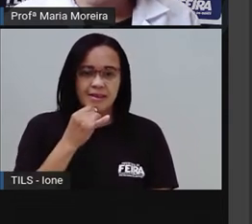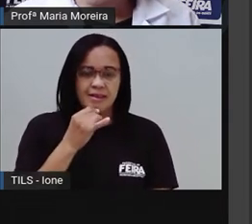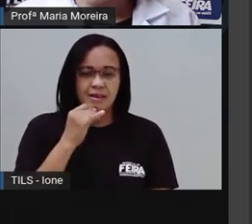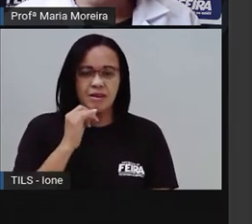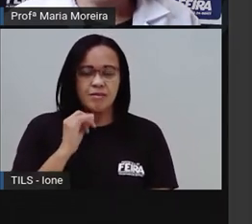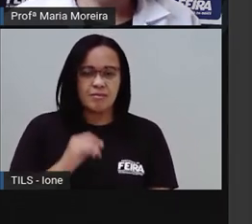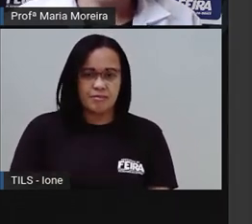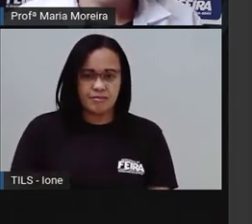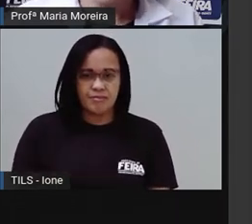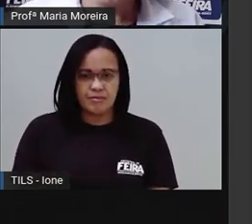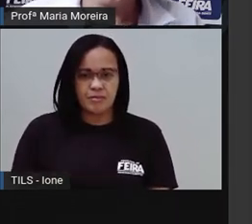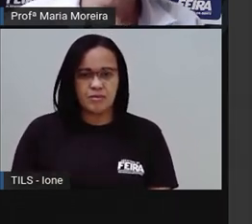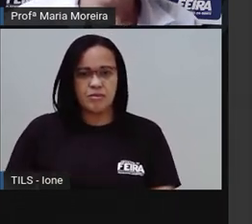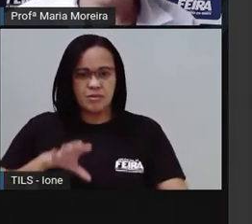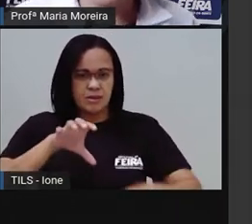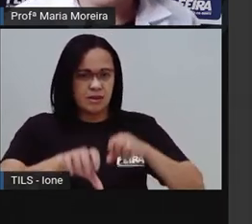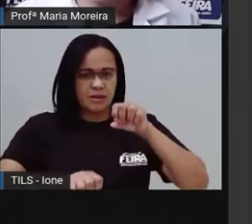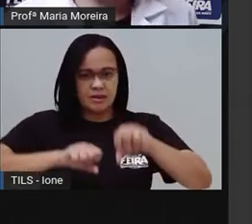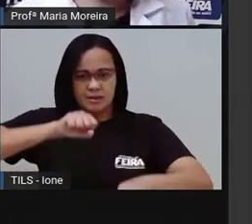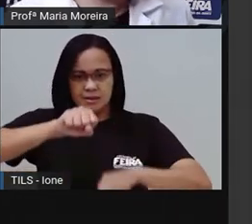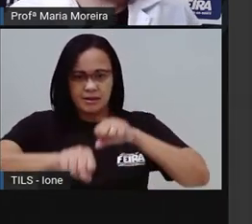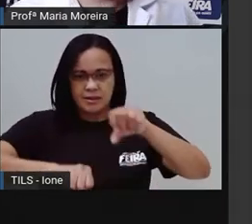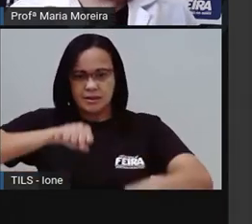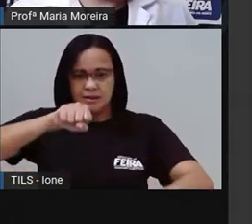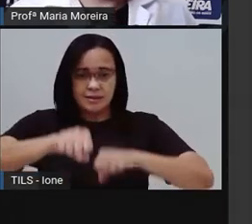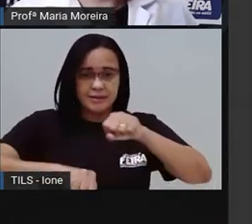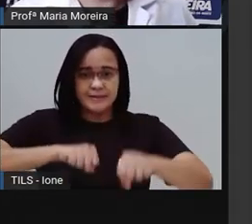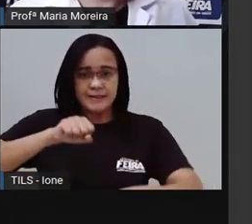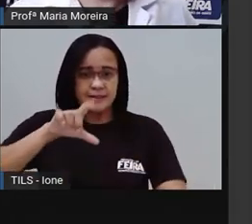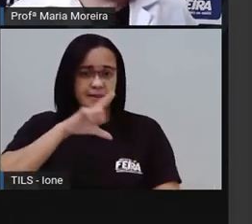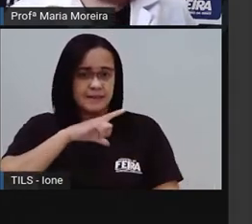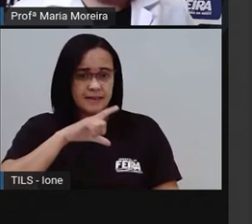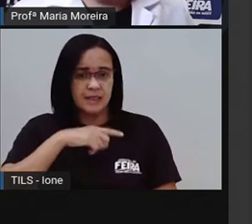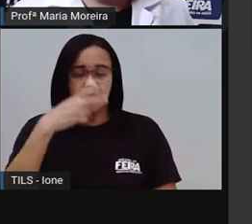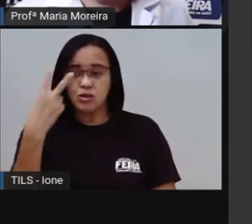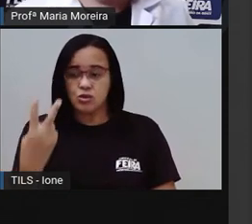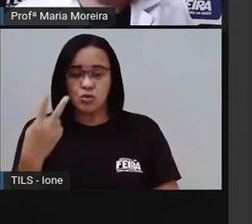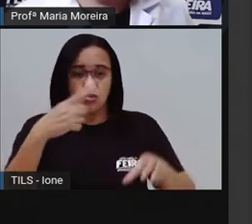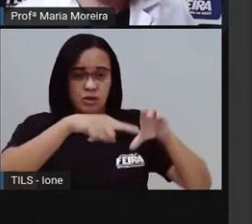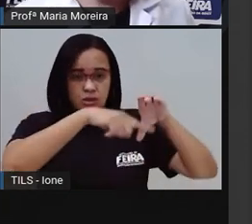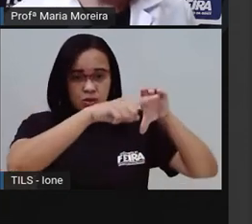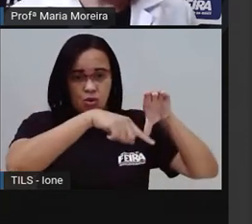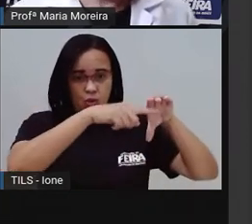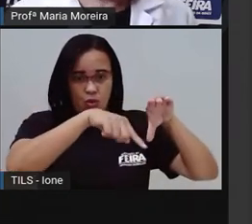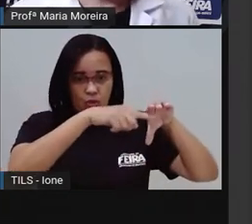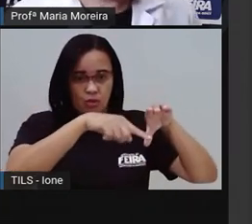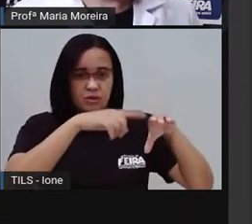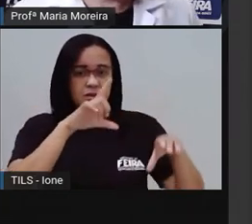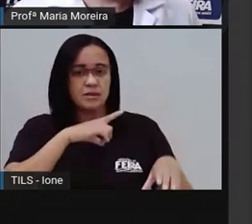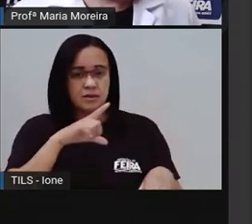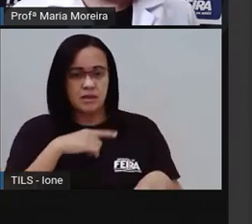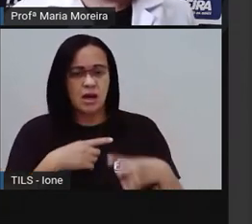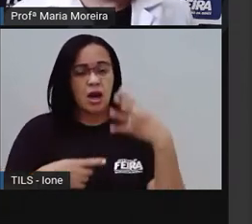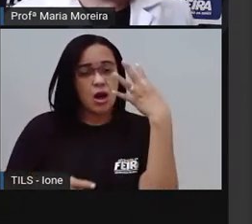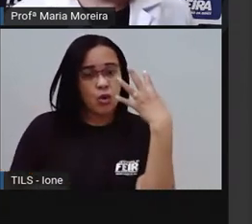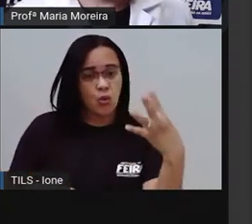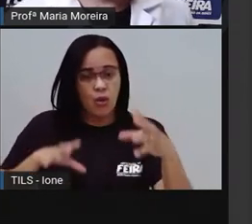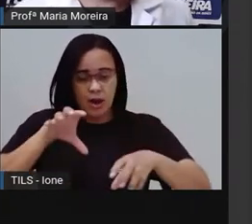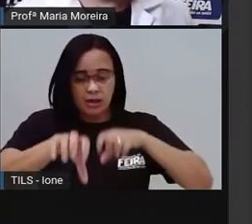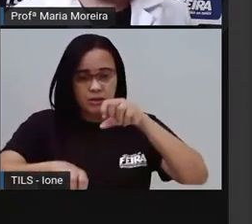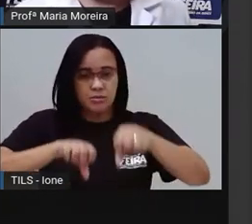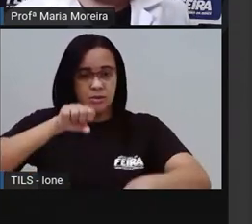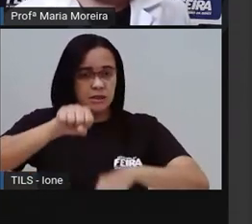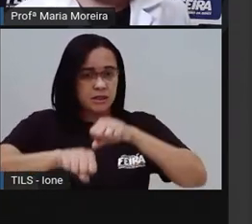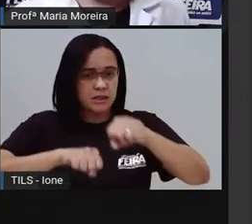Aqui. Uma bicicleta tem o quê? Duas rodas, certo? Quatro bicicletas tem